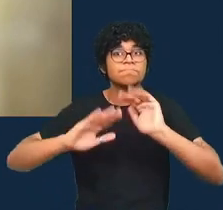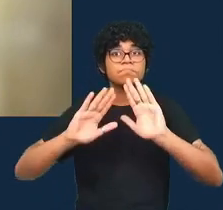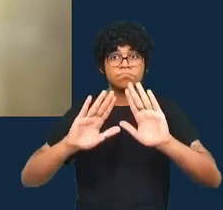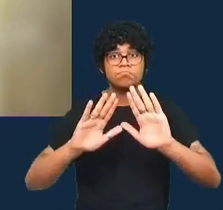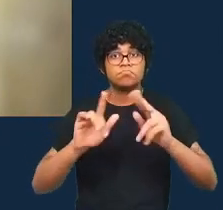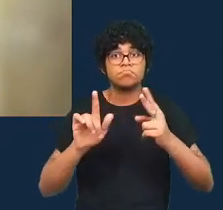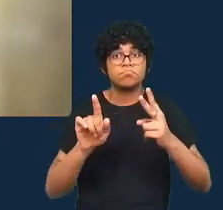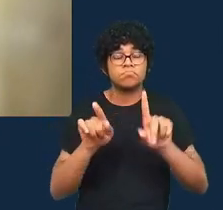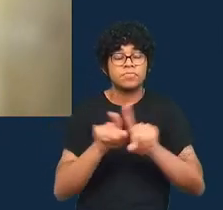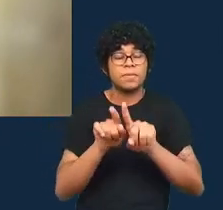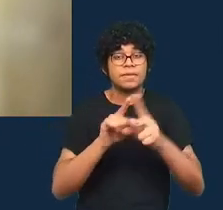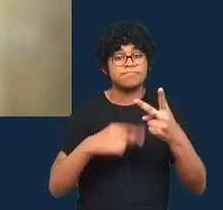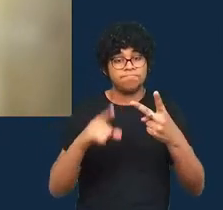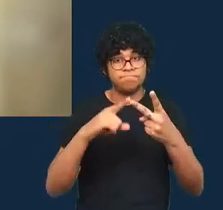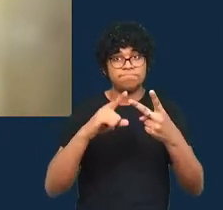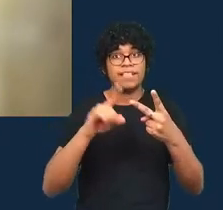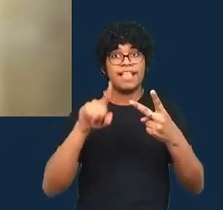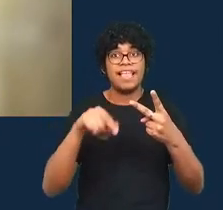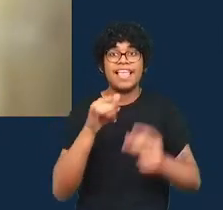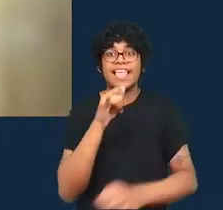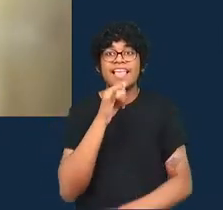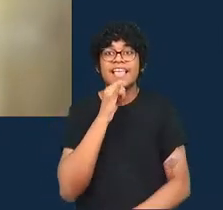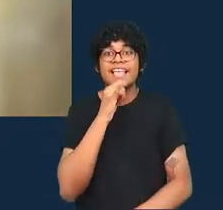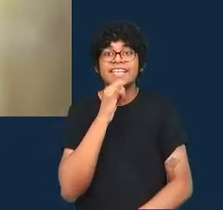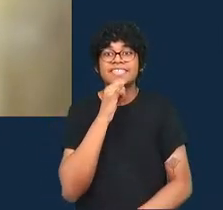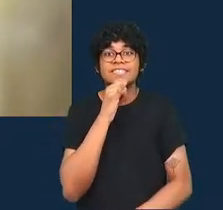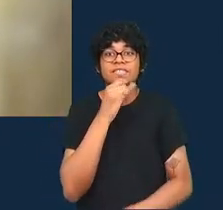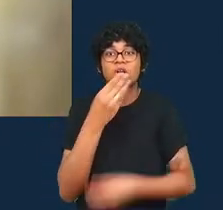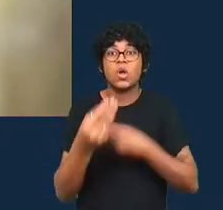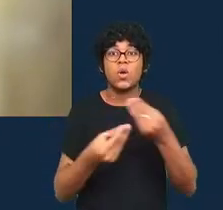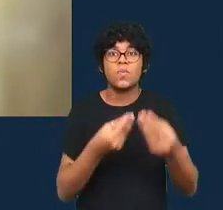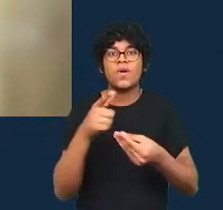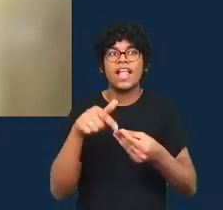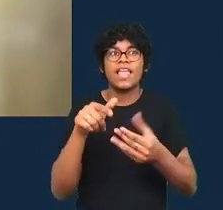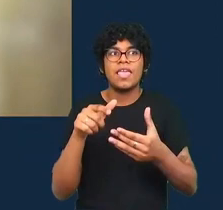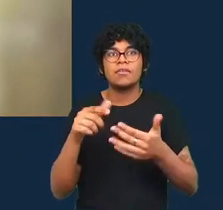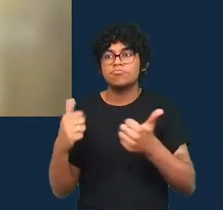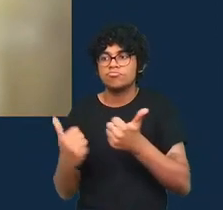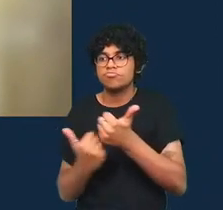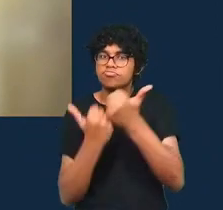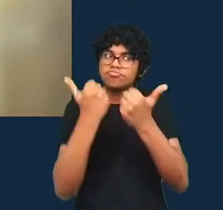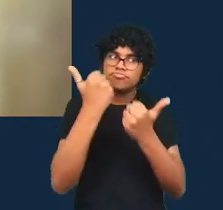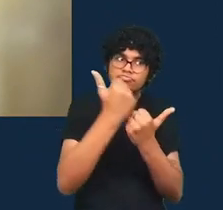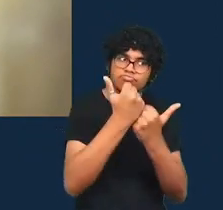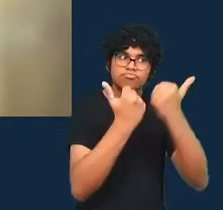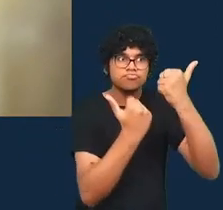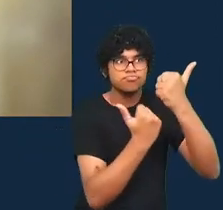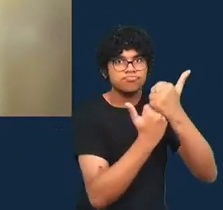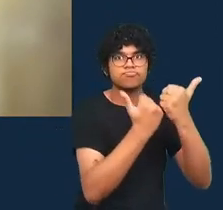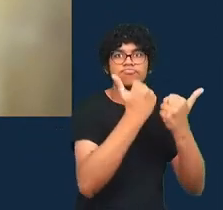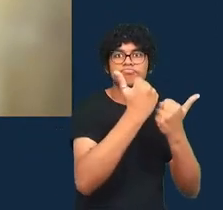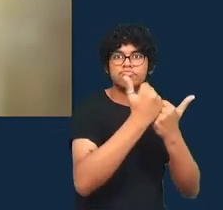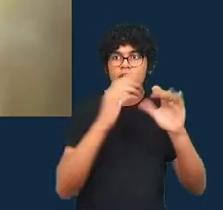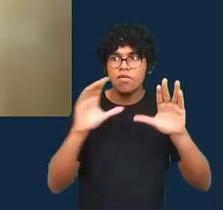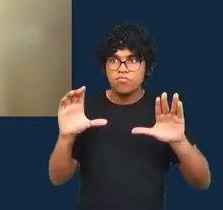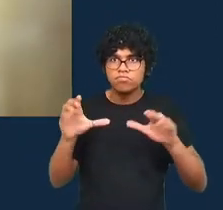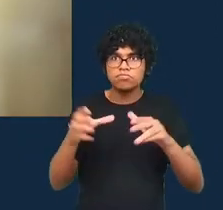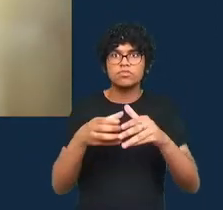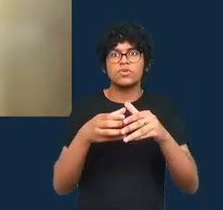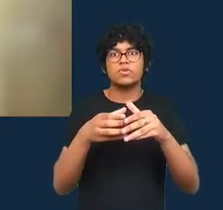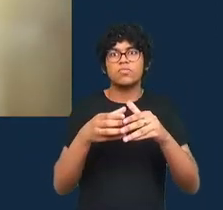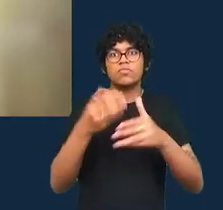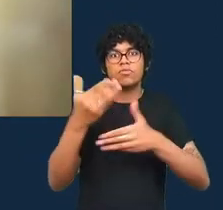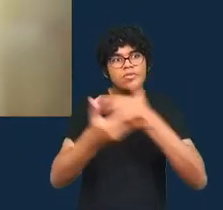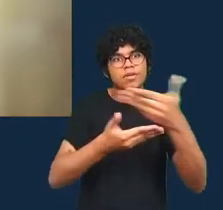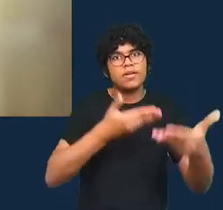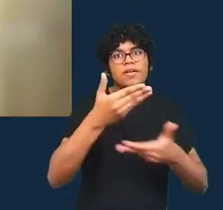uma outra maneira seria começando com colaborações isso também é algo que nós fazemos fazemos muito no